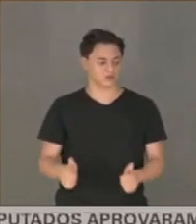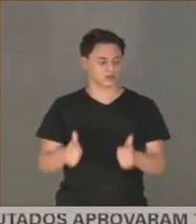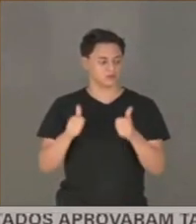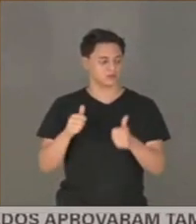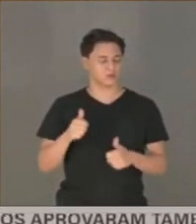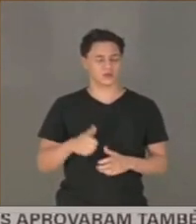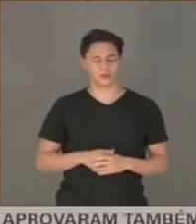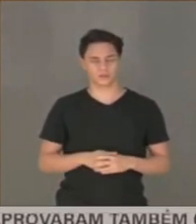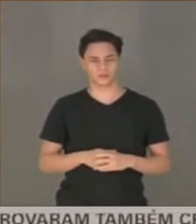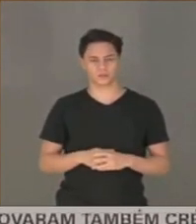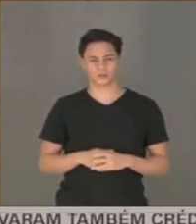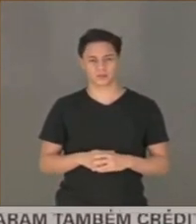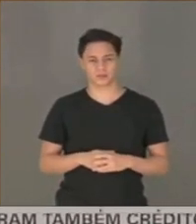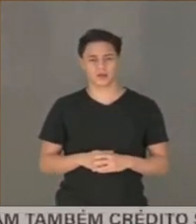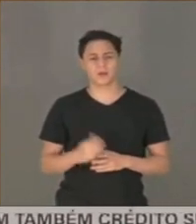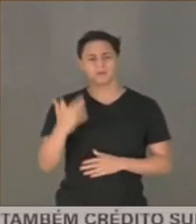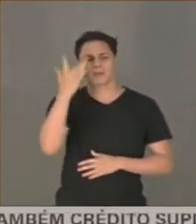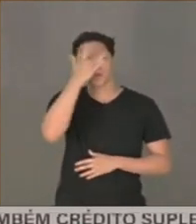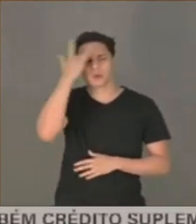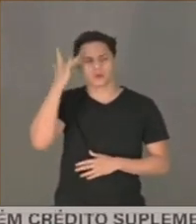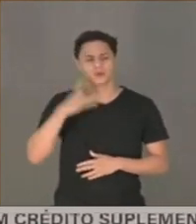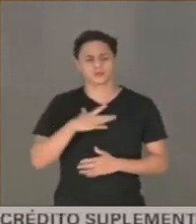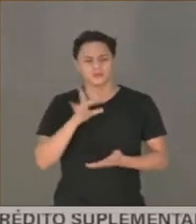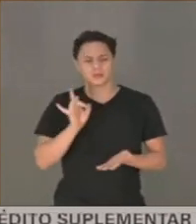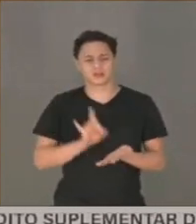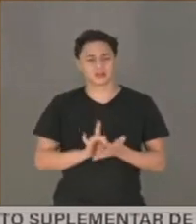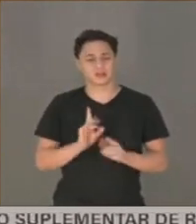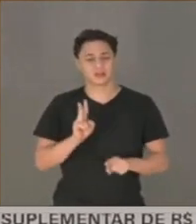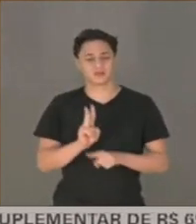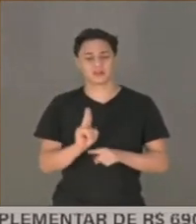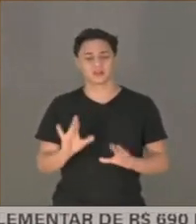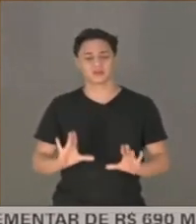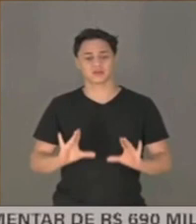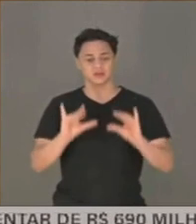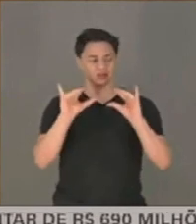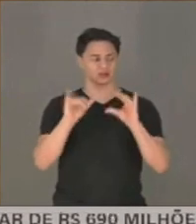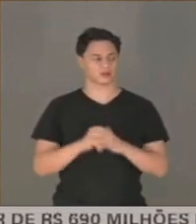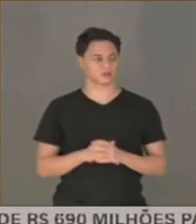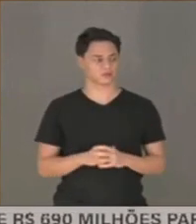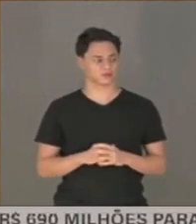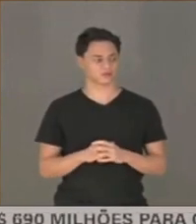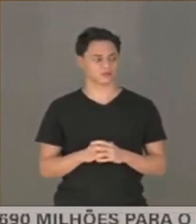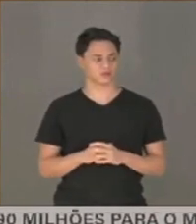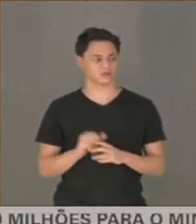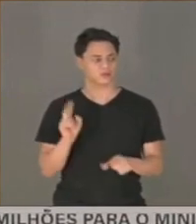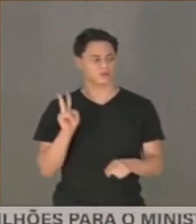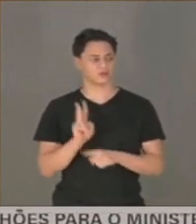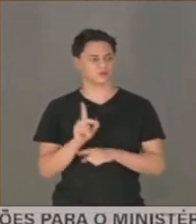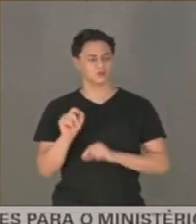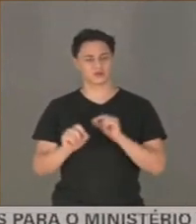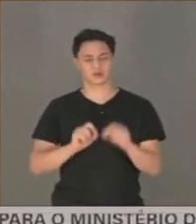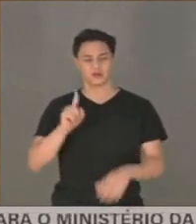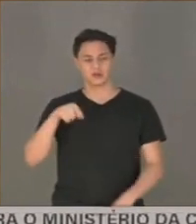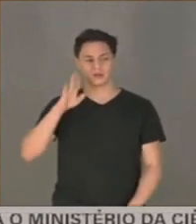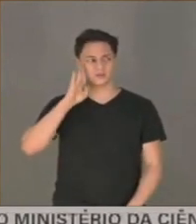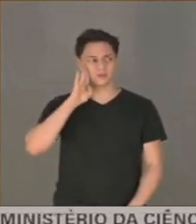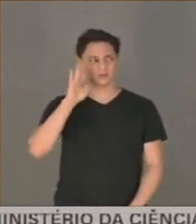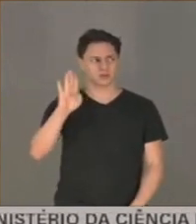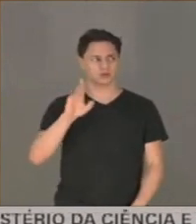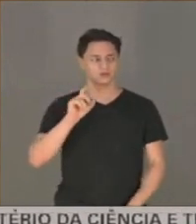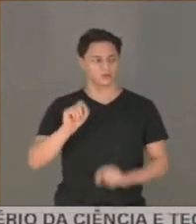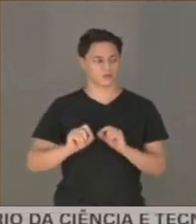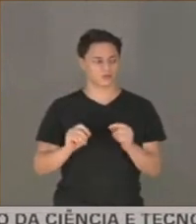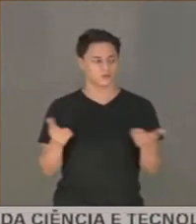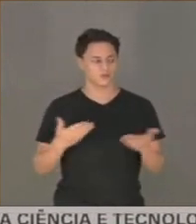Quem são os senadores que estão efetivamente defendendo a ciência, defendendo aquilo que é o principal bem jurídico, que é a vida humana.